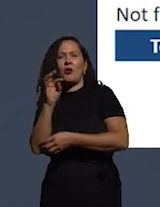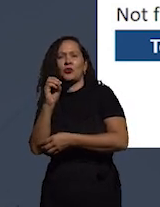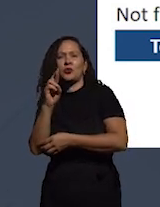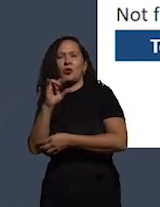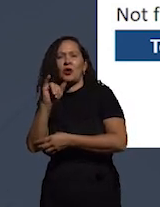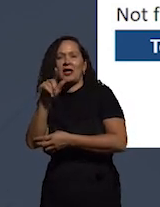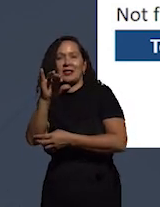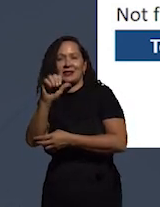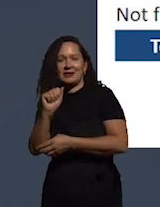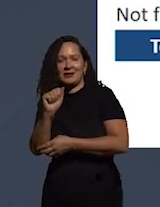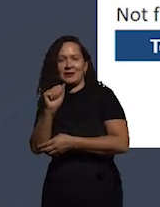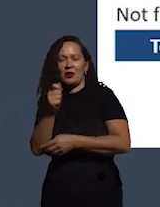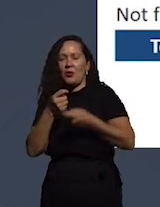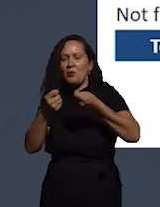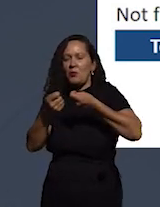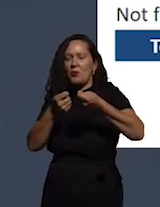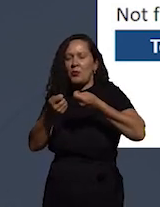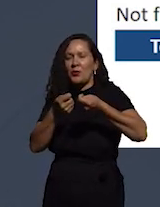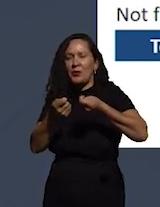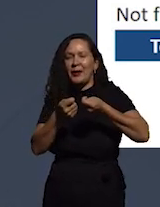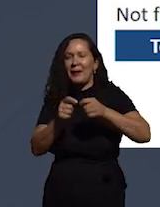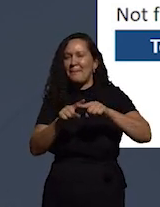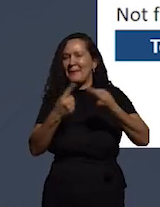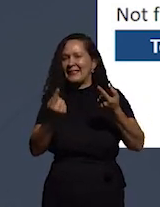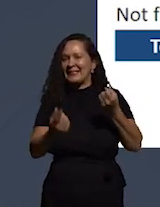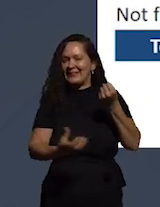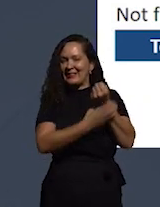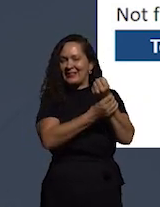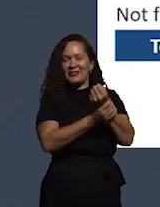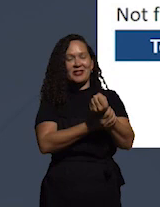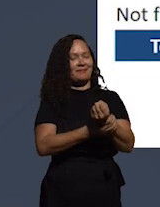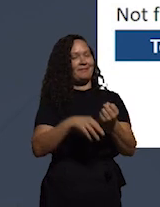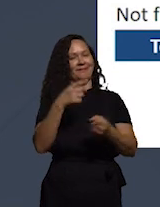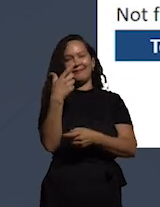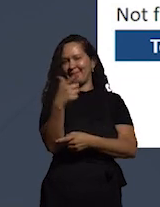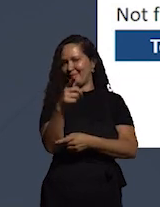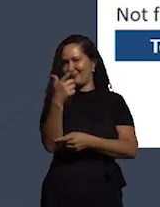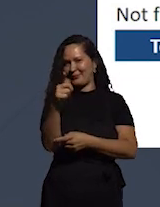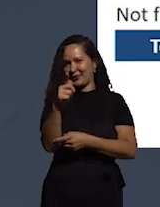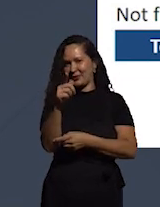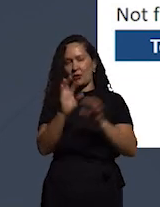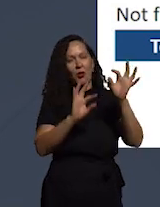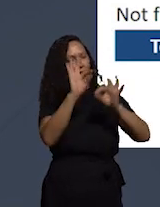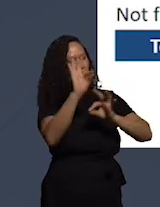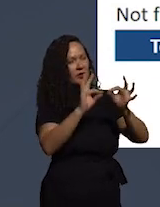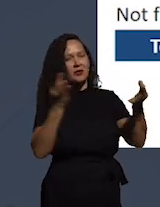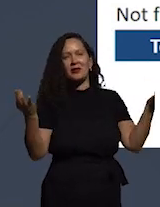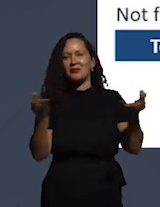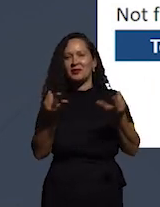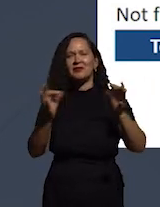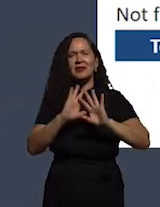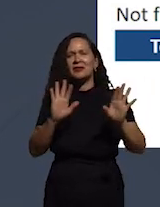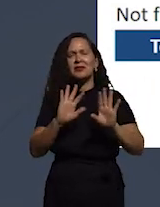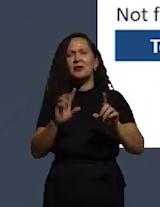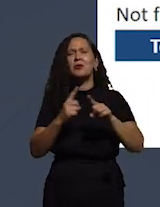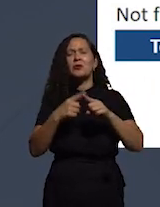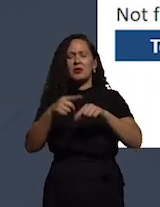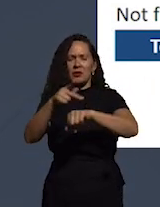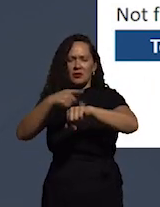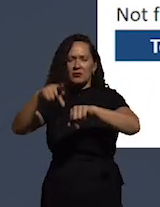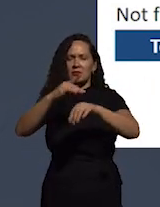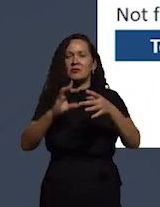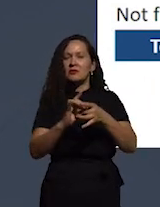mas não é uma garantia não é o que nós chamamos de um planejamento suficiente uma vez que o país é